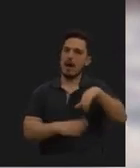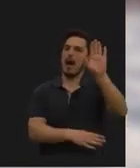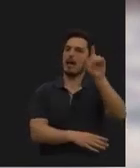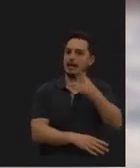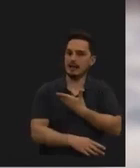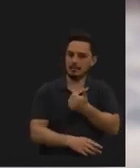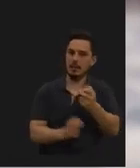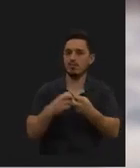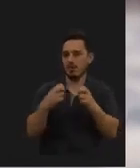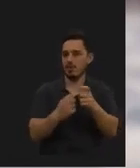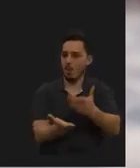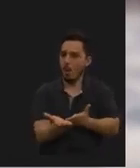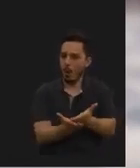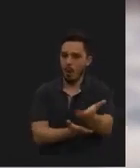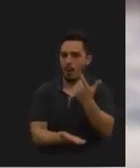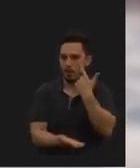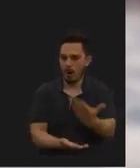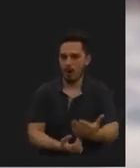Portanto, este problema continua.